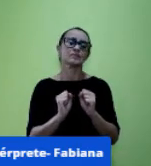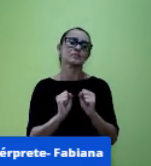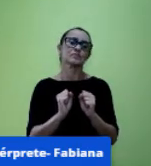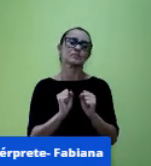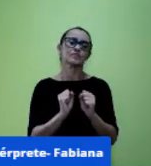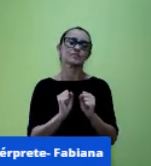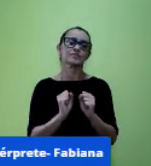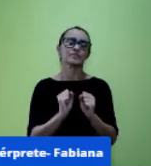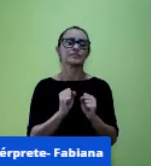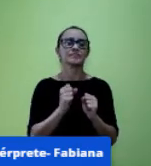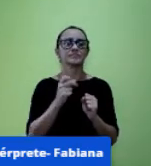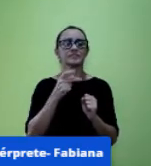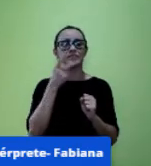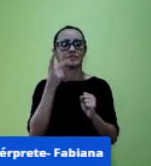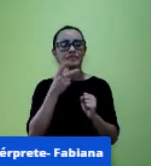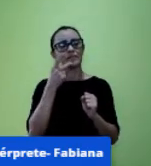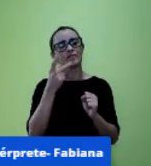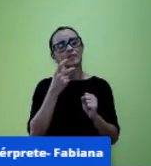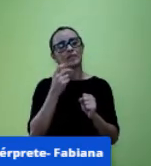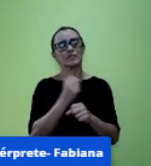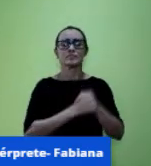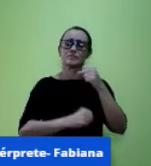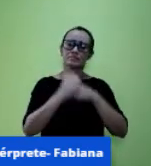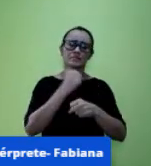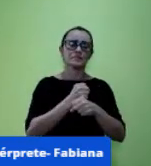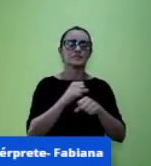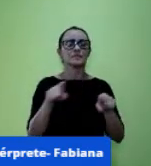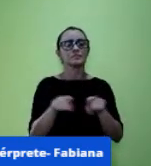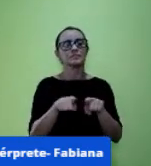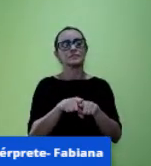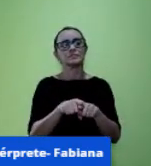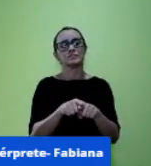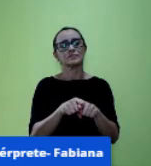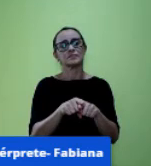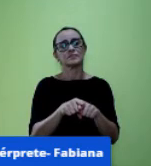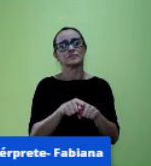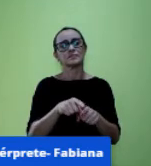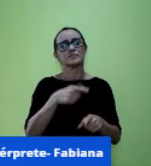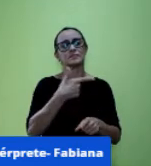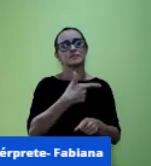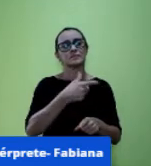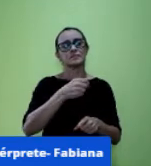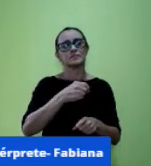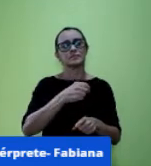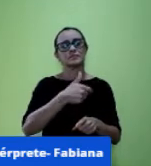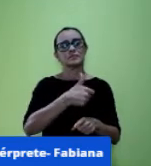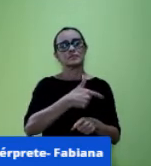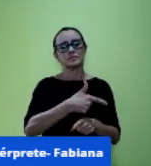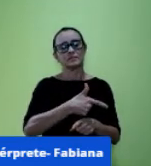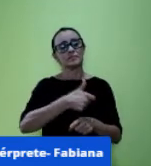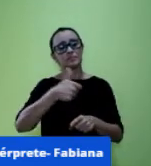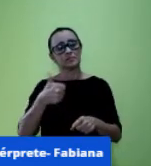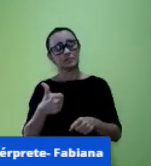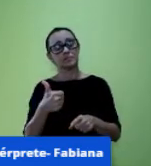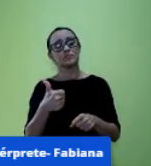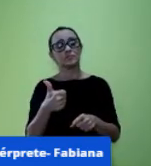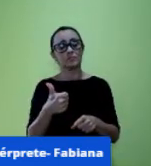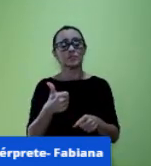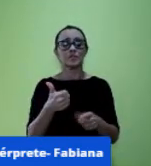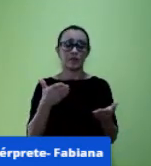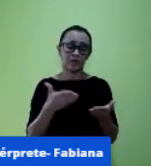não dá um pouco esse ano mas esse ano a já começa com uma certa experiência né a gente já